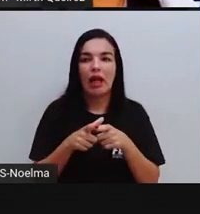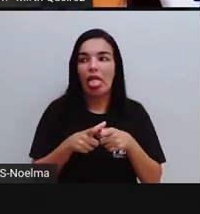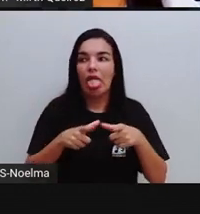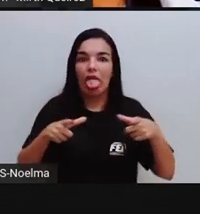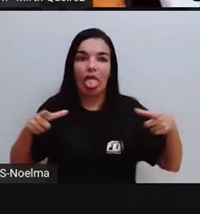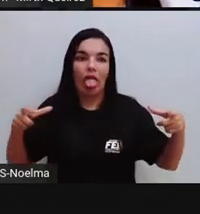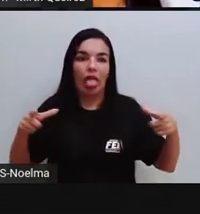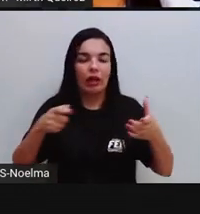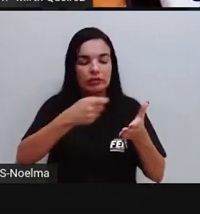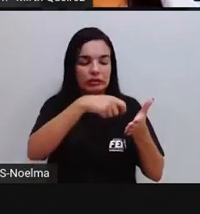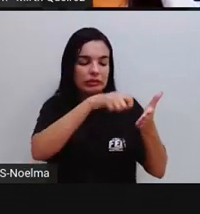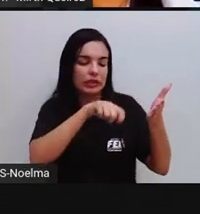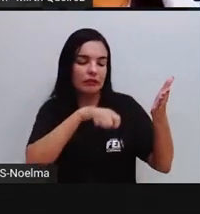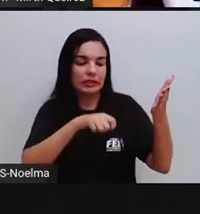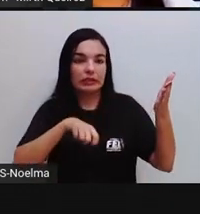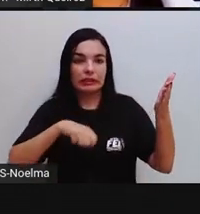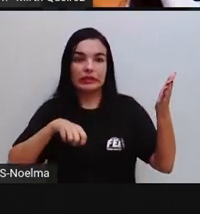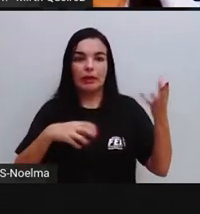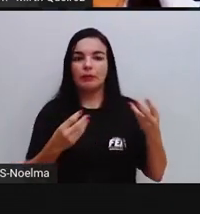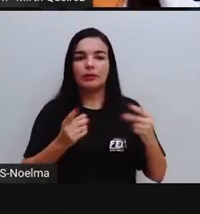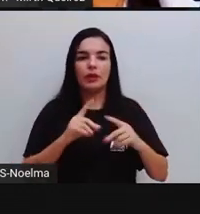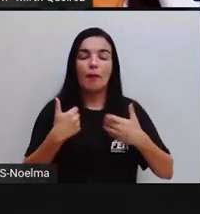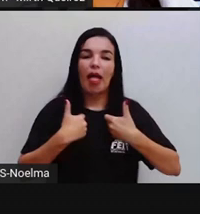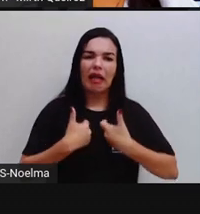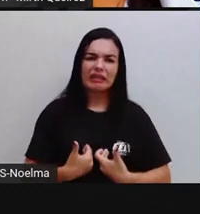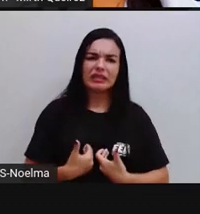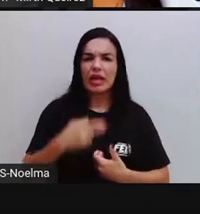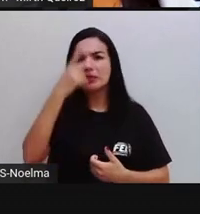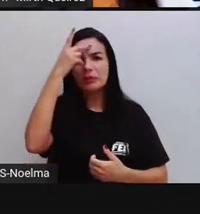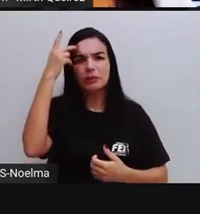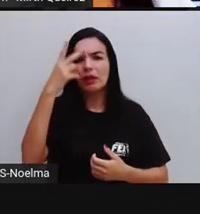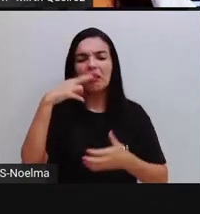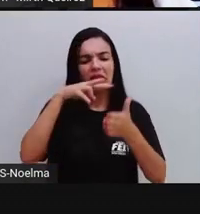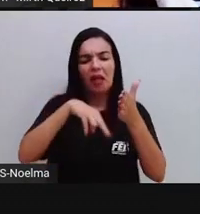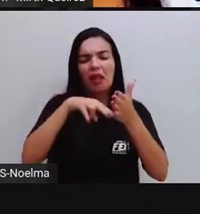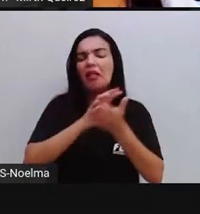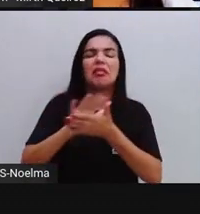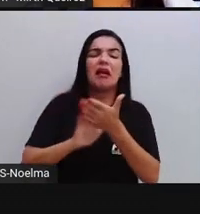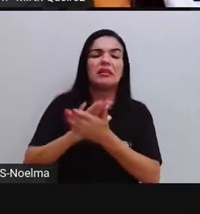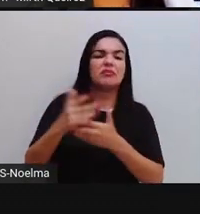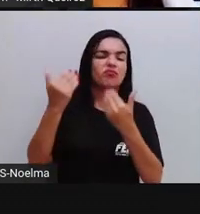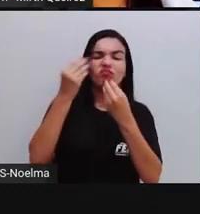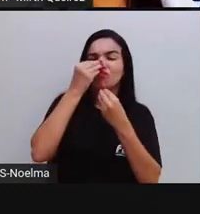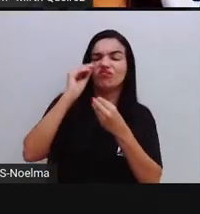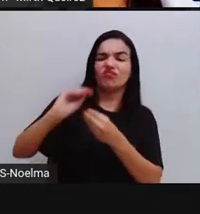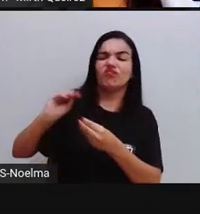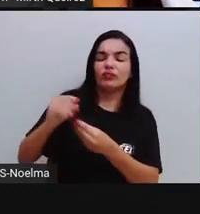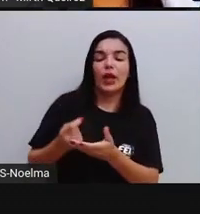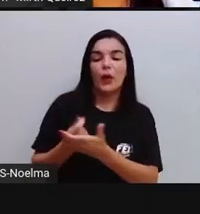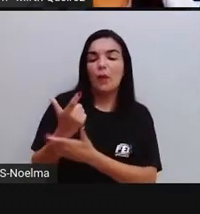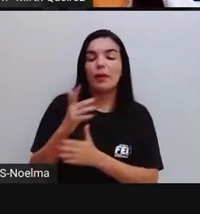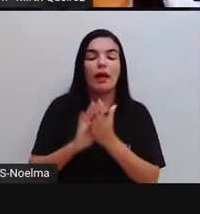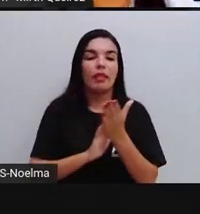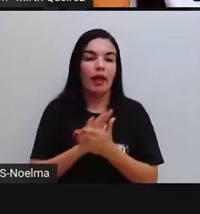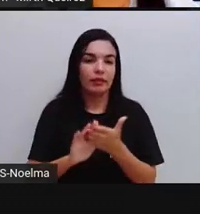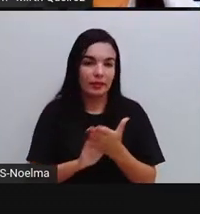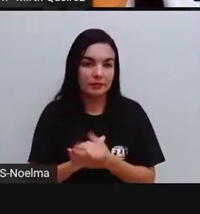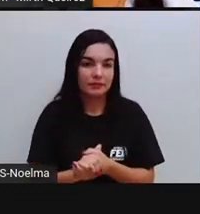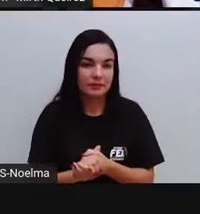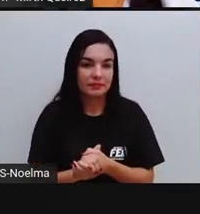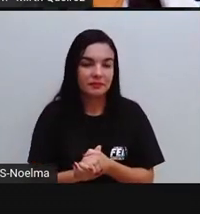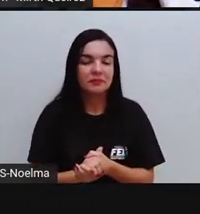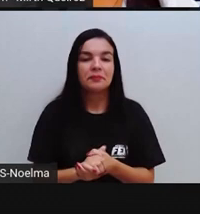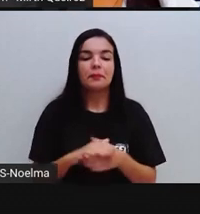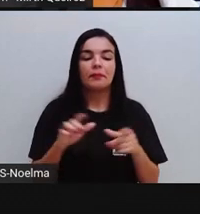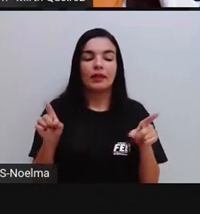pra que se não se torne cansativo e esse consumidor perca o interesse, né. E também